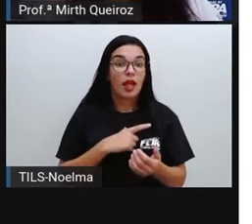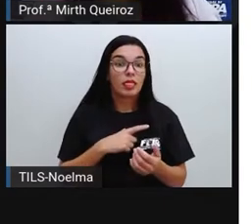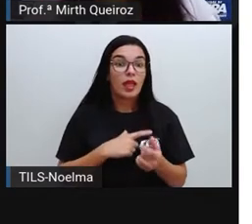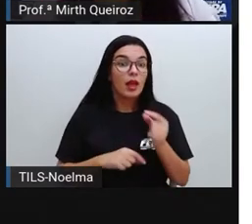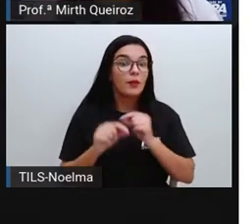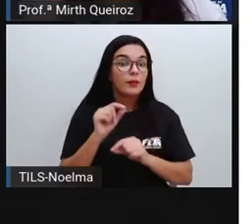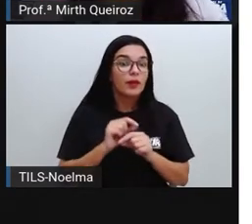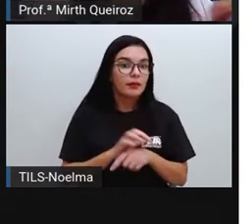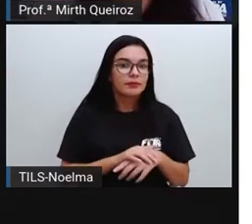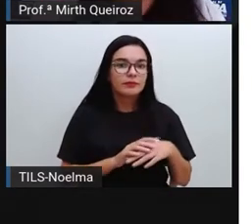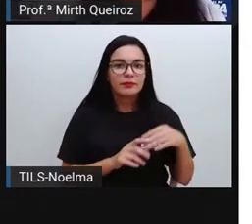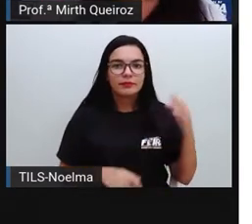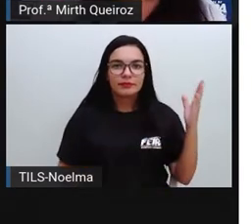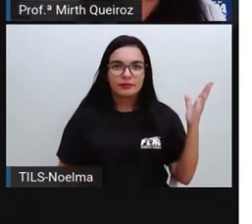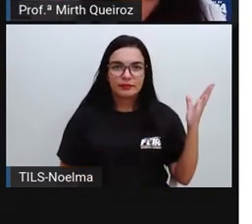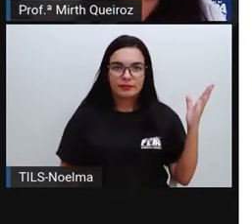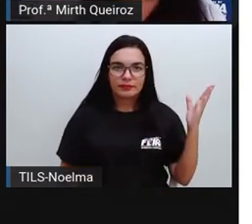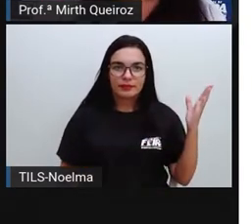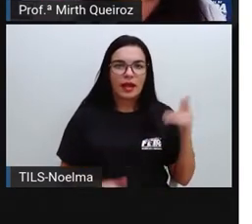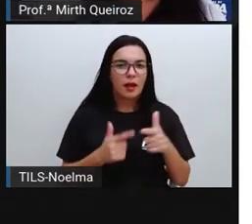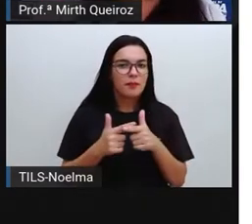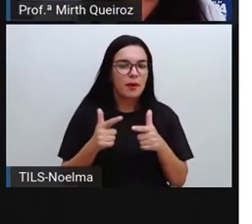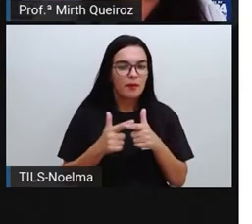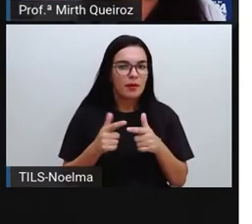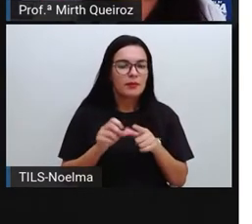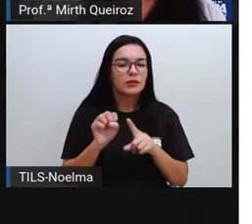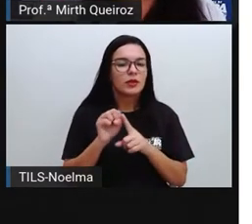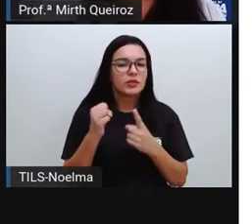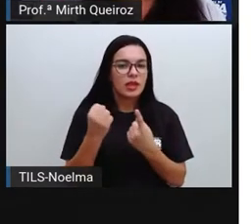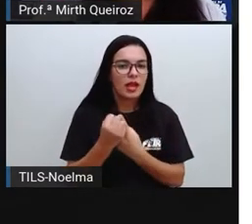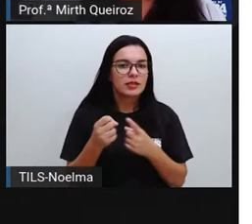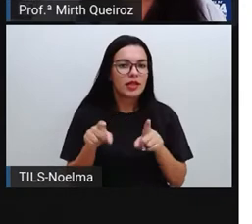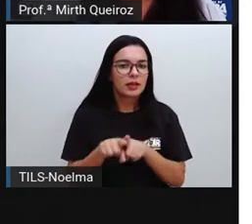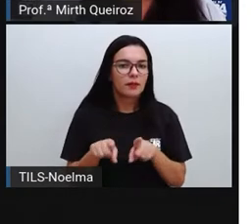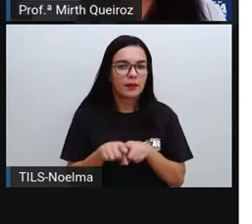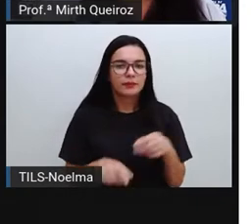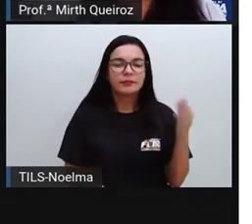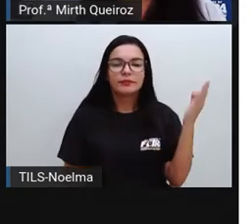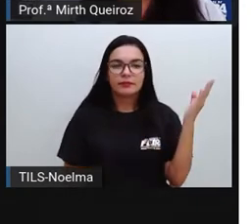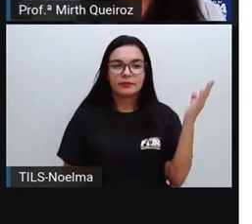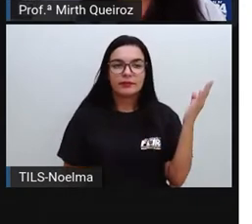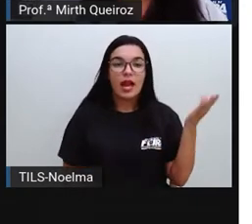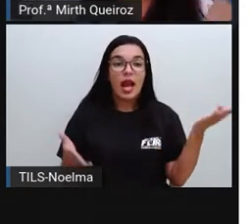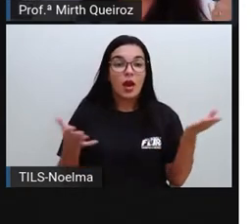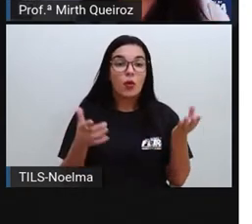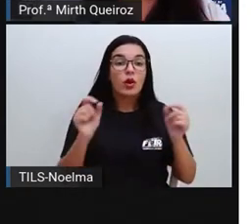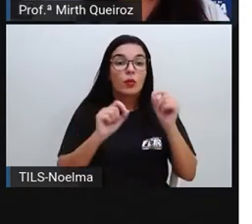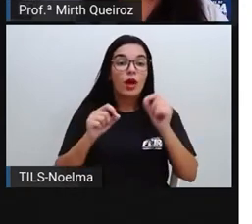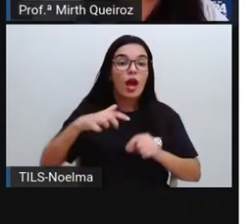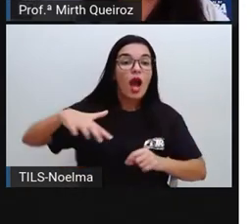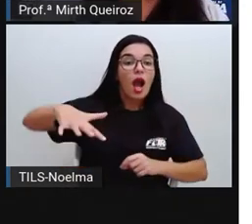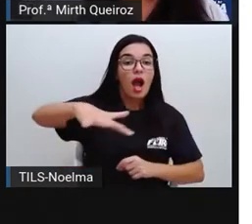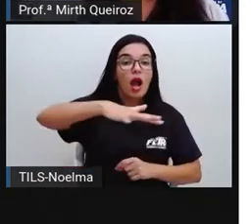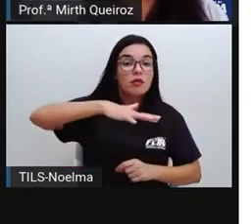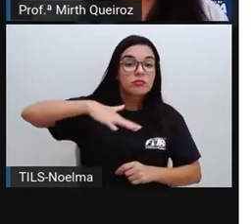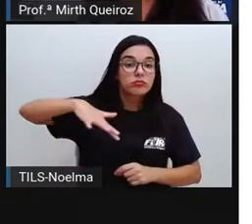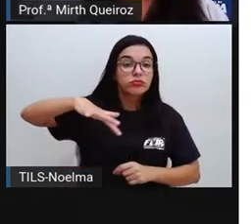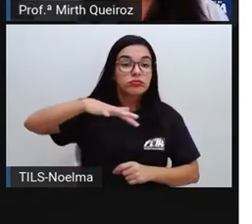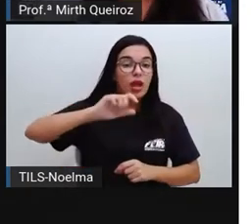Problemas ambientais. E nós também vamos falar sobre os problemas sociais, né? Mas vamos aqui para os problemas relacionados ao